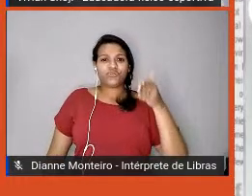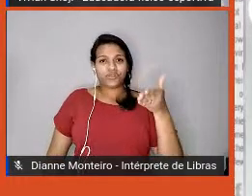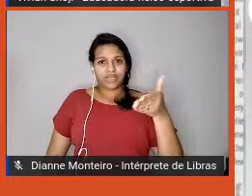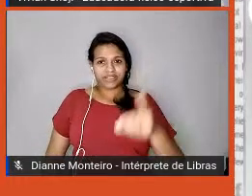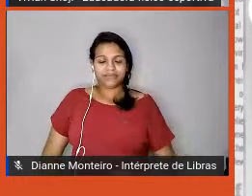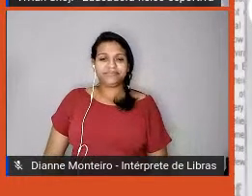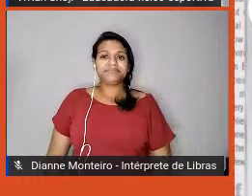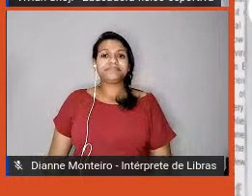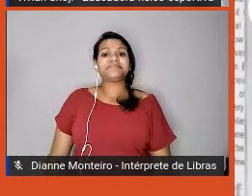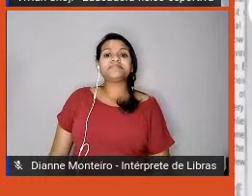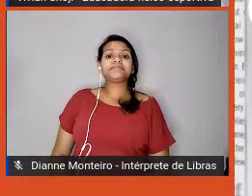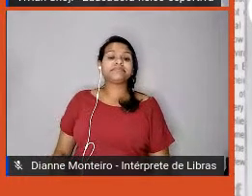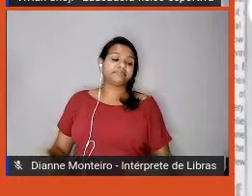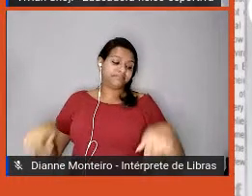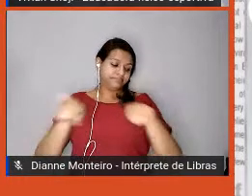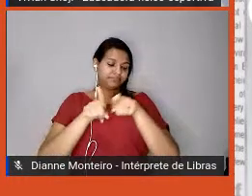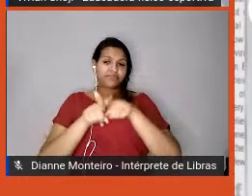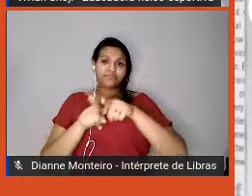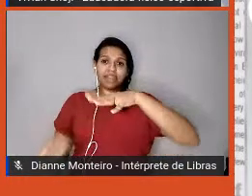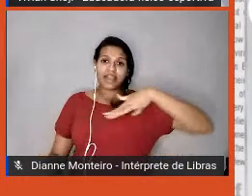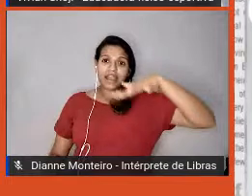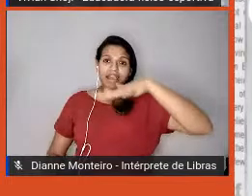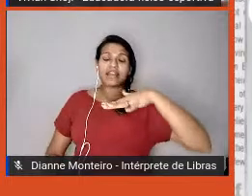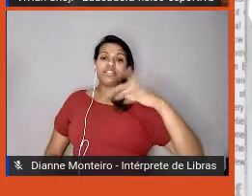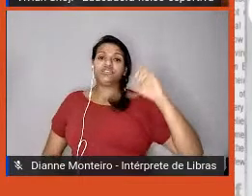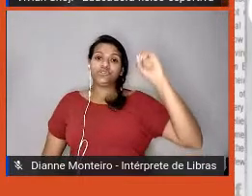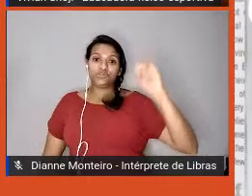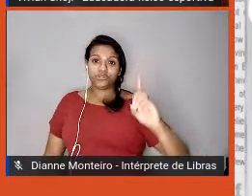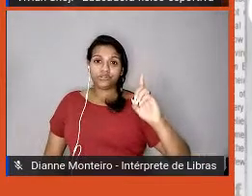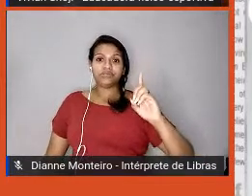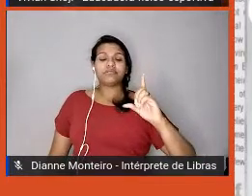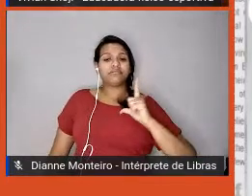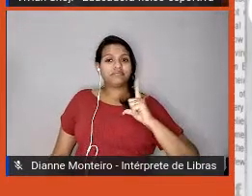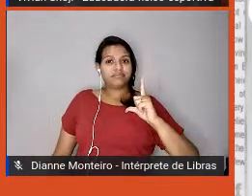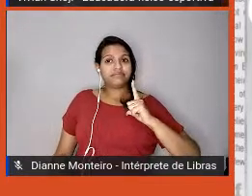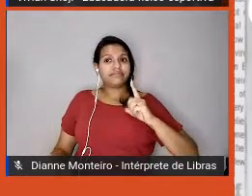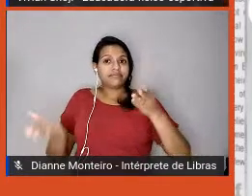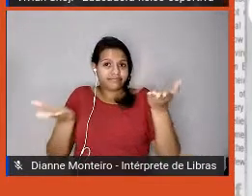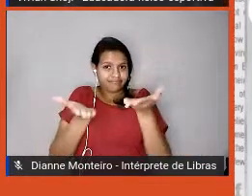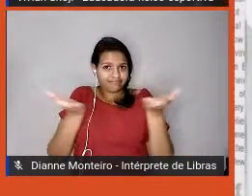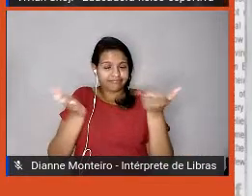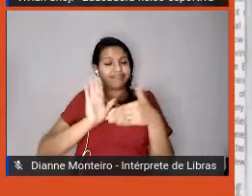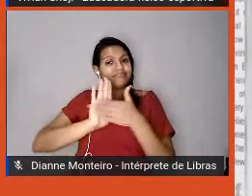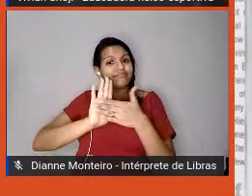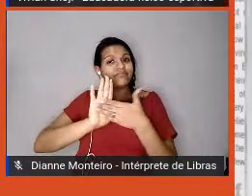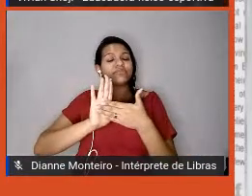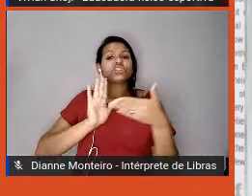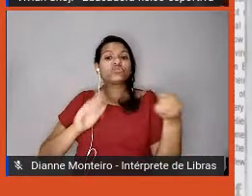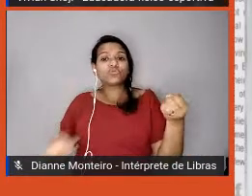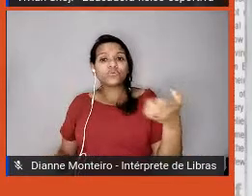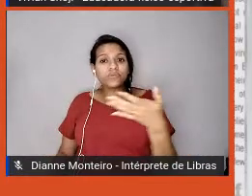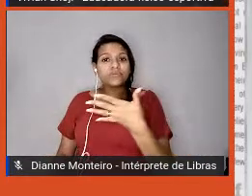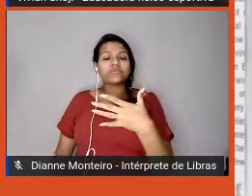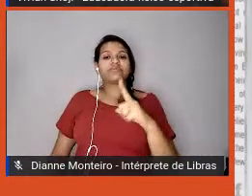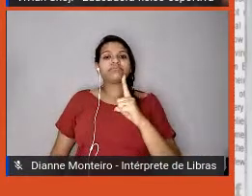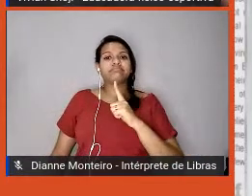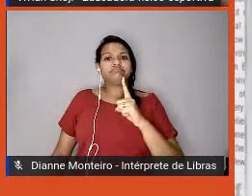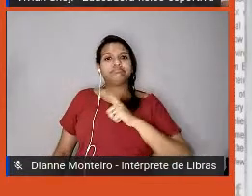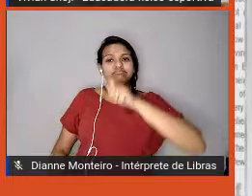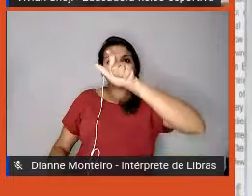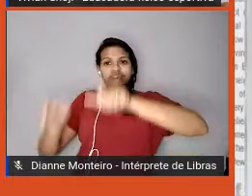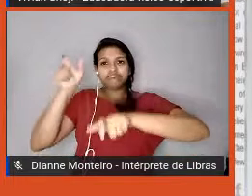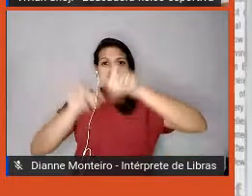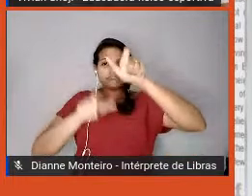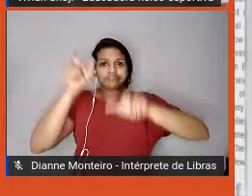dentro da área da diretoria, estão sendo proporcionadas para o mercado esses especialistas em